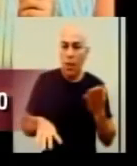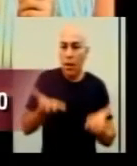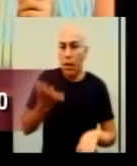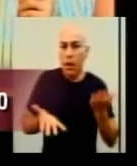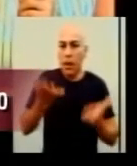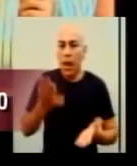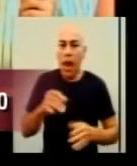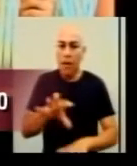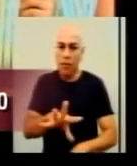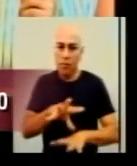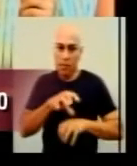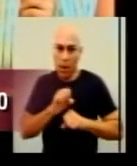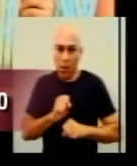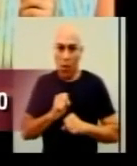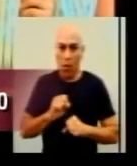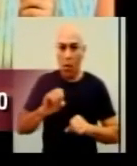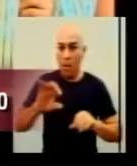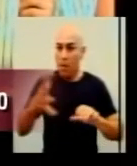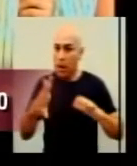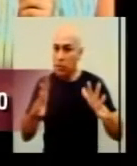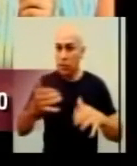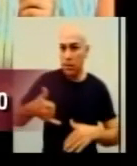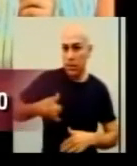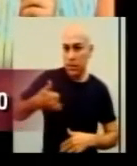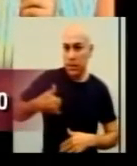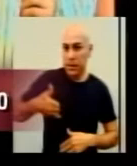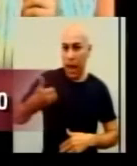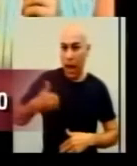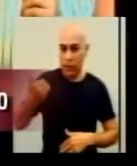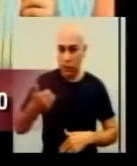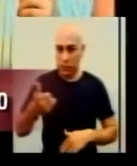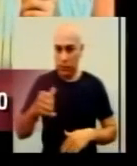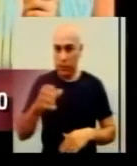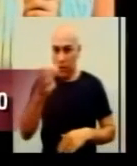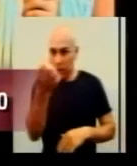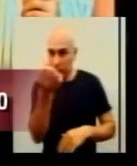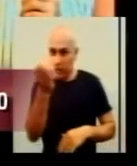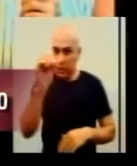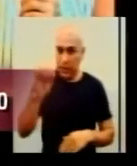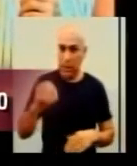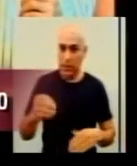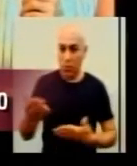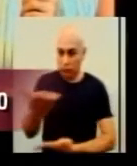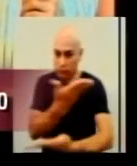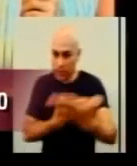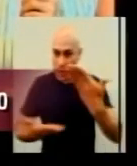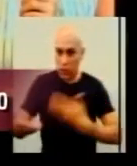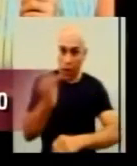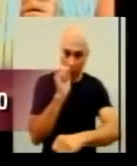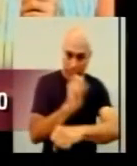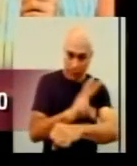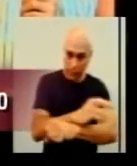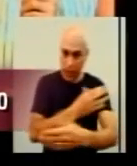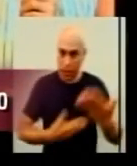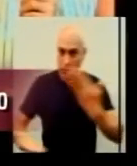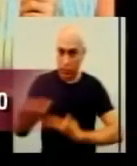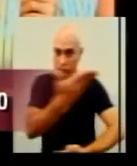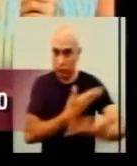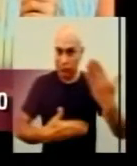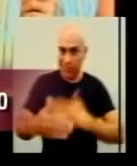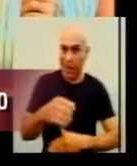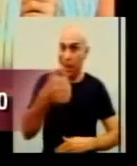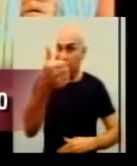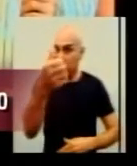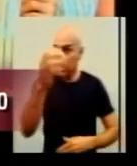nessa faixa etária. Então vocês podem ver que assim, nessa faixa etária, fala, nossa, então não está circulando entre os idosos? Pensar que 10%